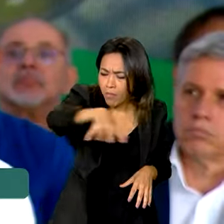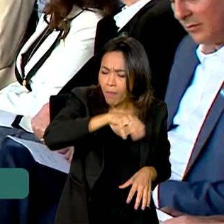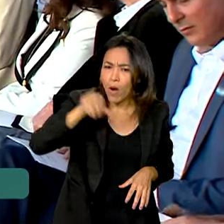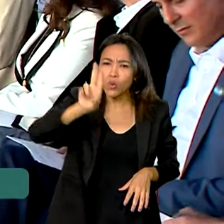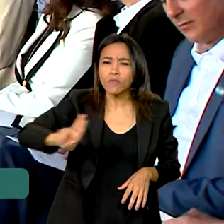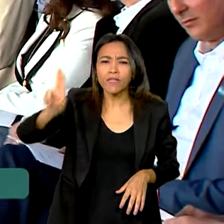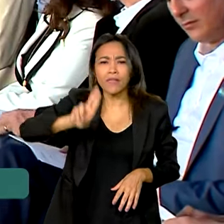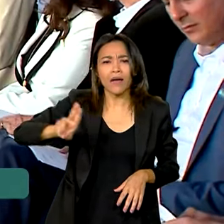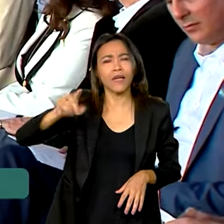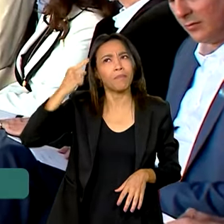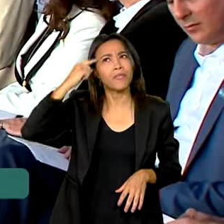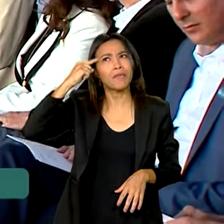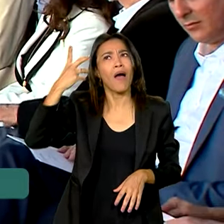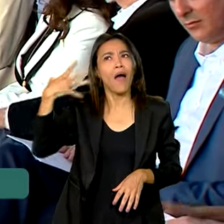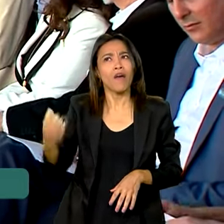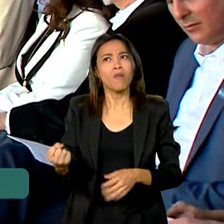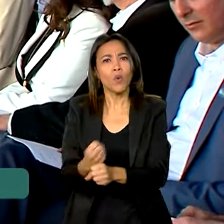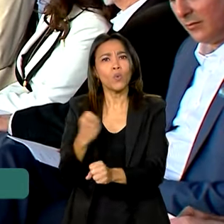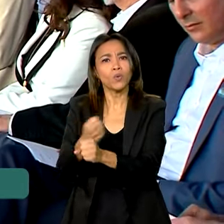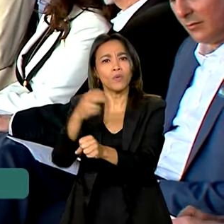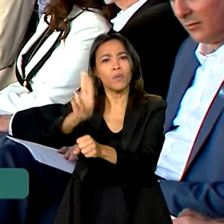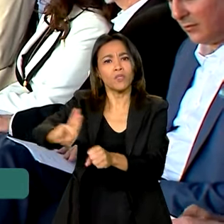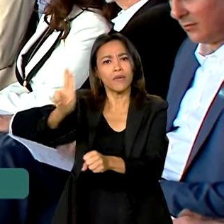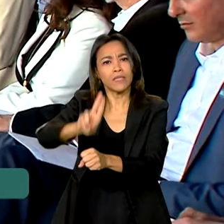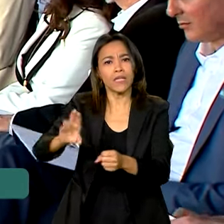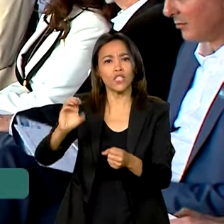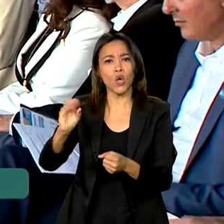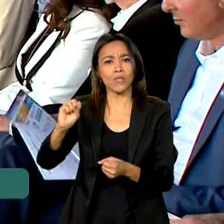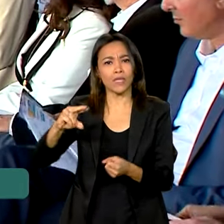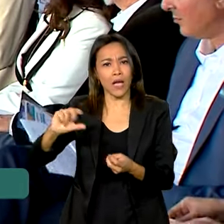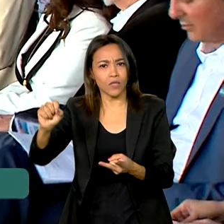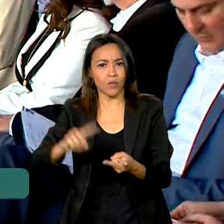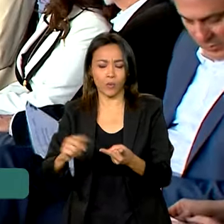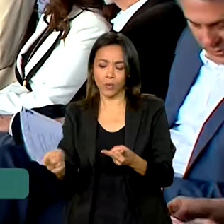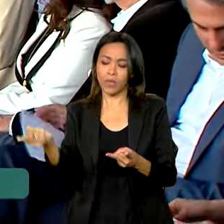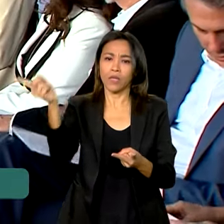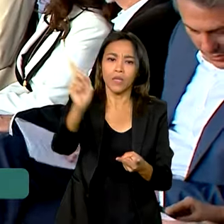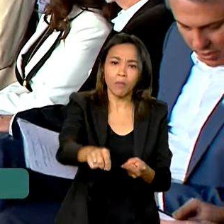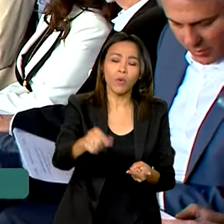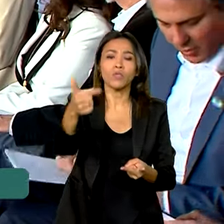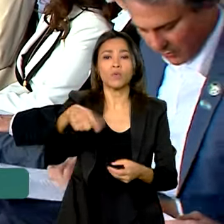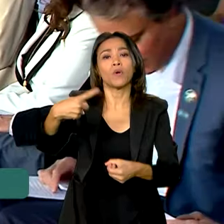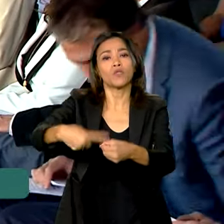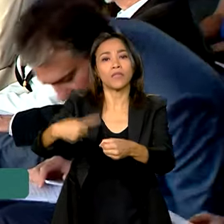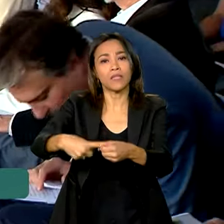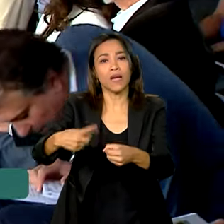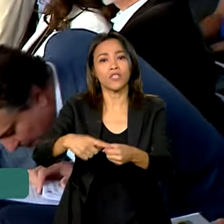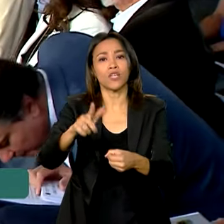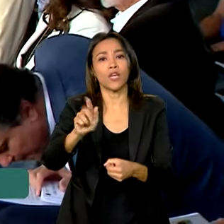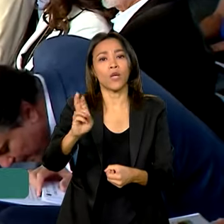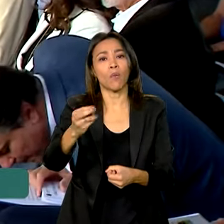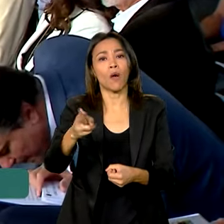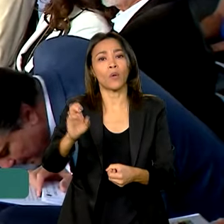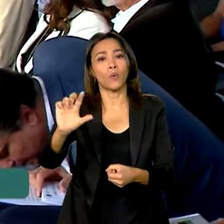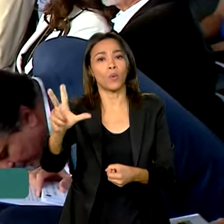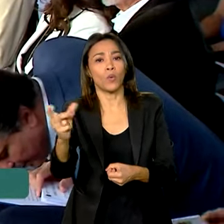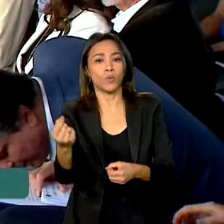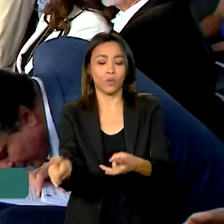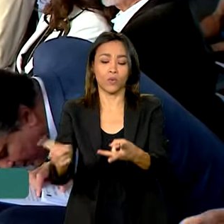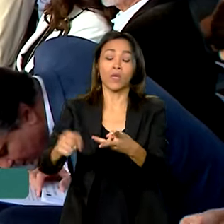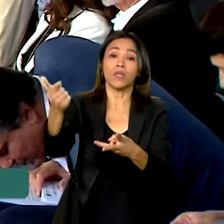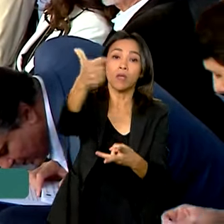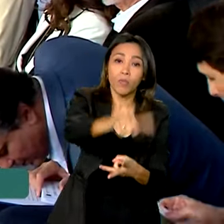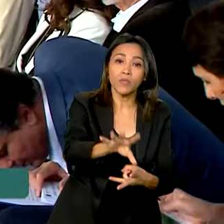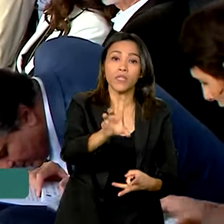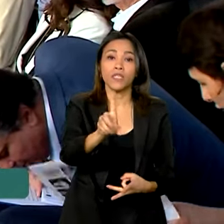uma universidade em Osasco, uma universidade em Guarulhos, uma universidade na Zona Leste de São Paulo, uma universidade em